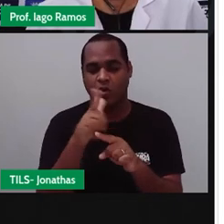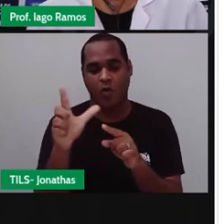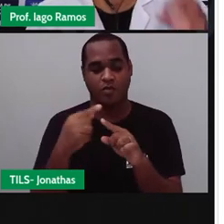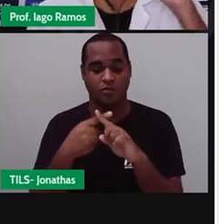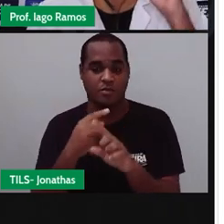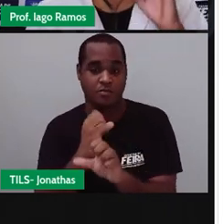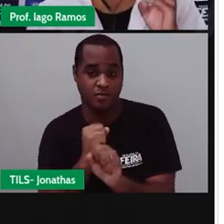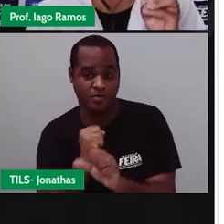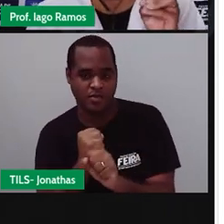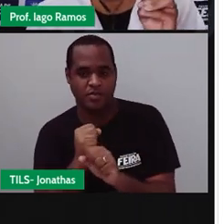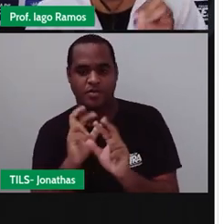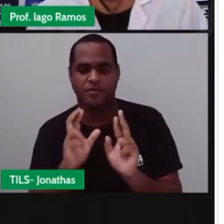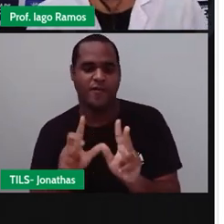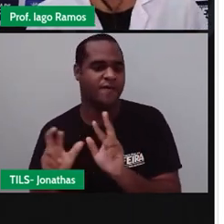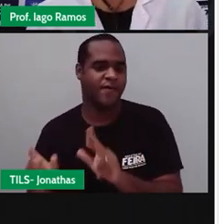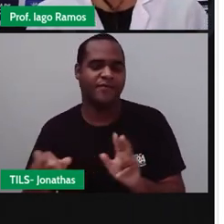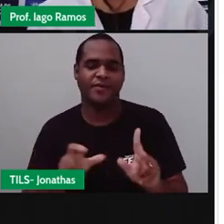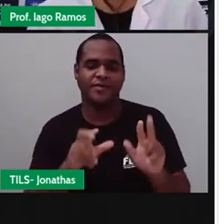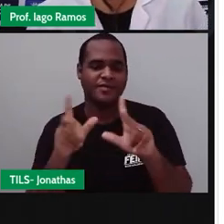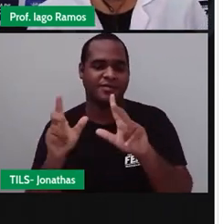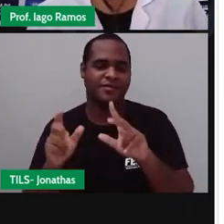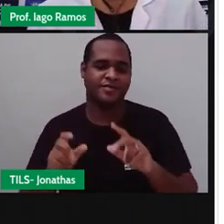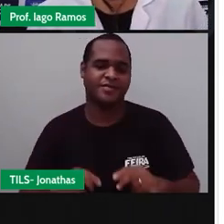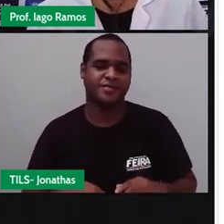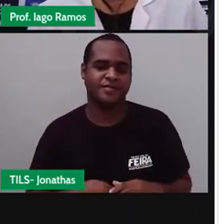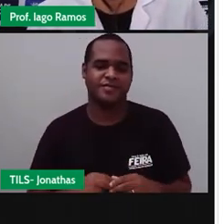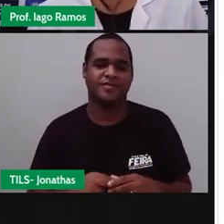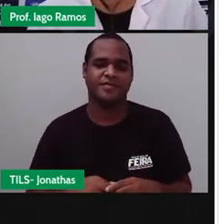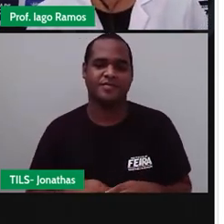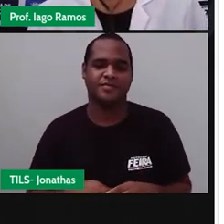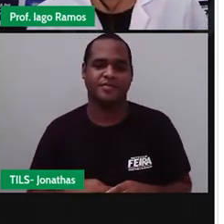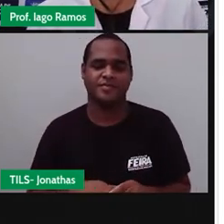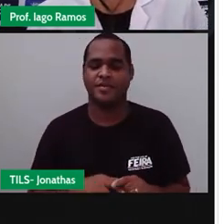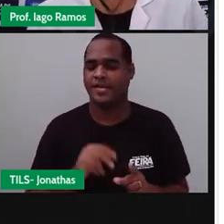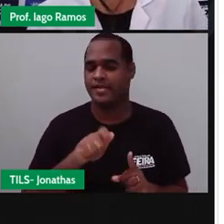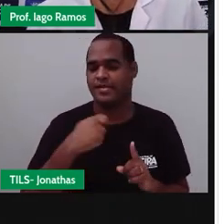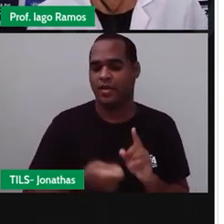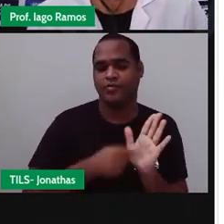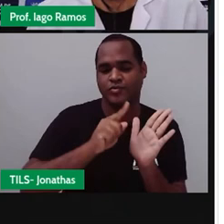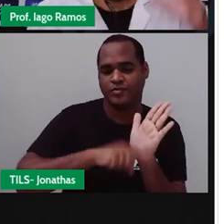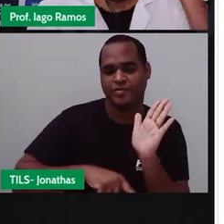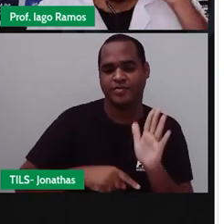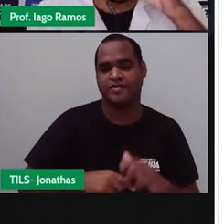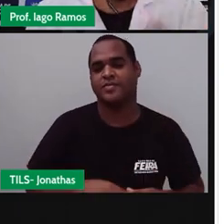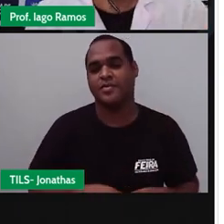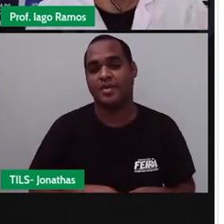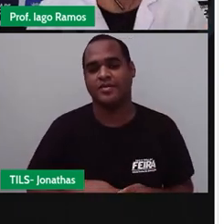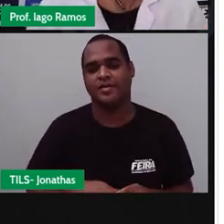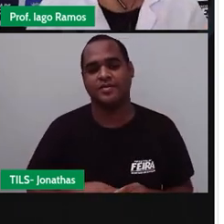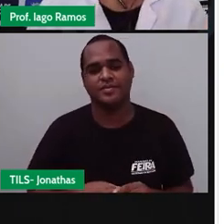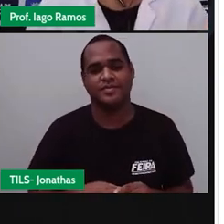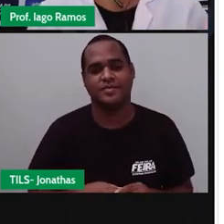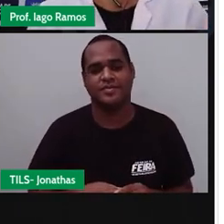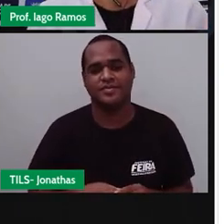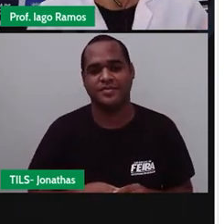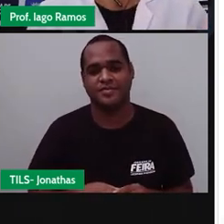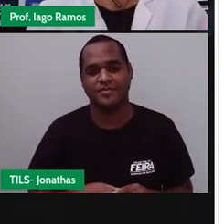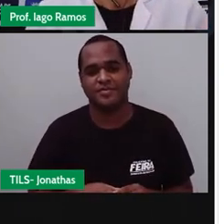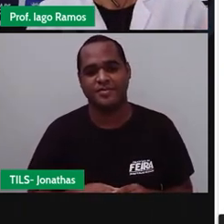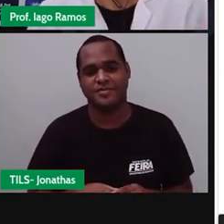sinais diferentes, o resultado é negativo. Agora, acompanhe comigo aqui, ó.